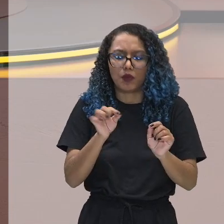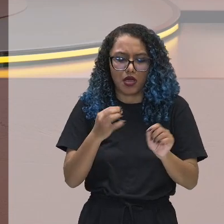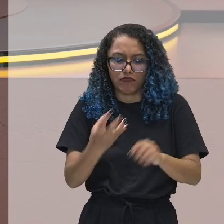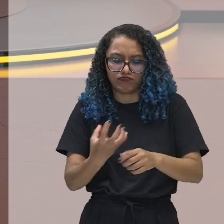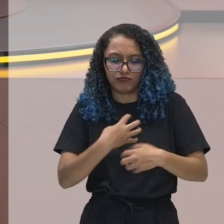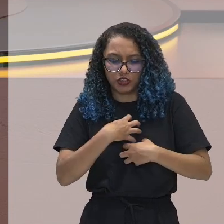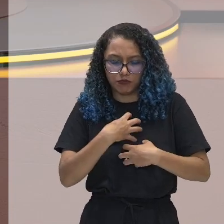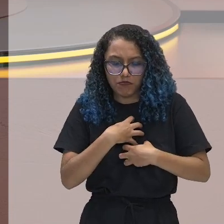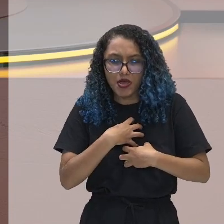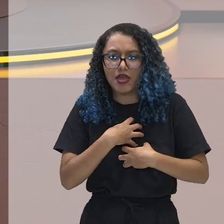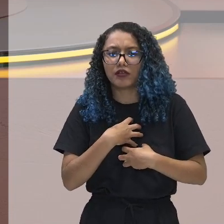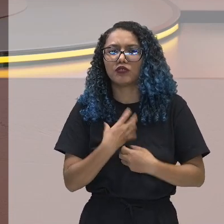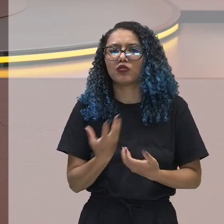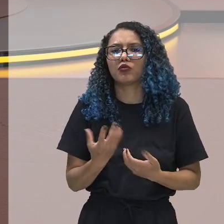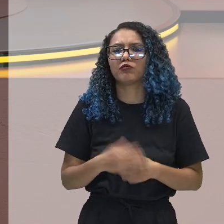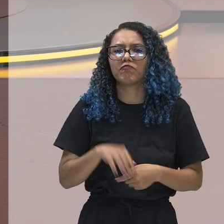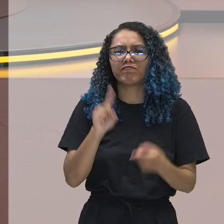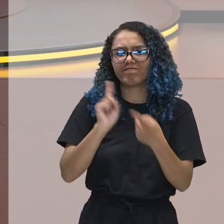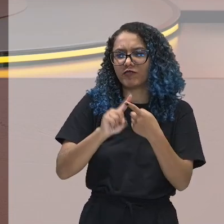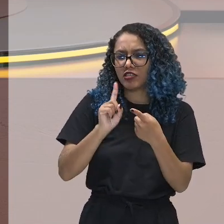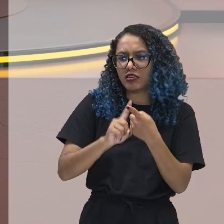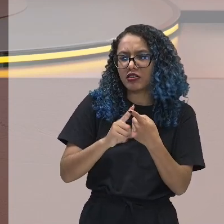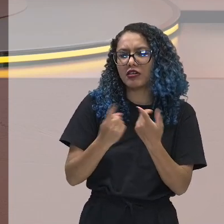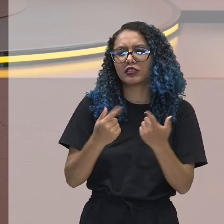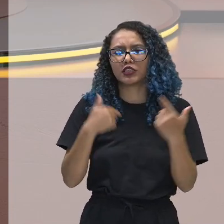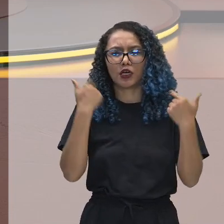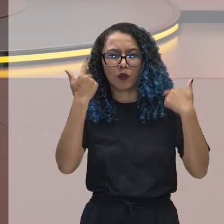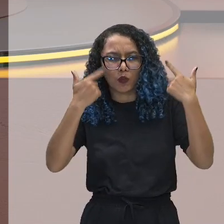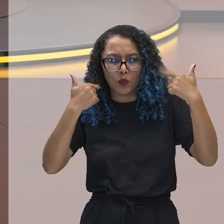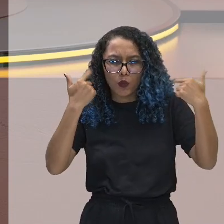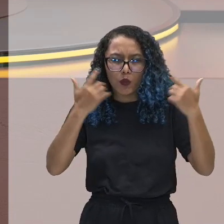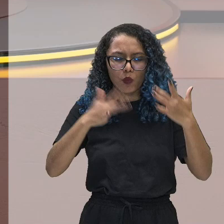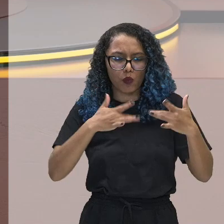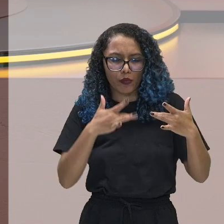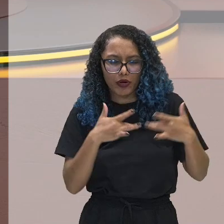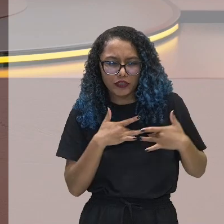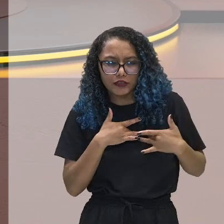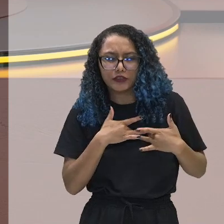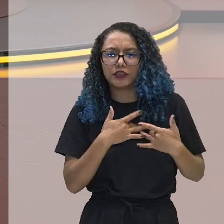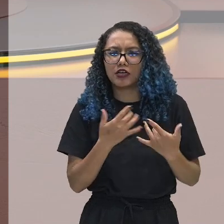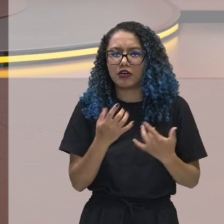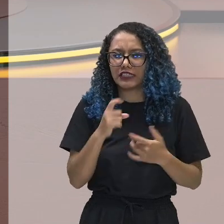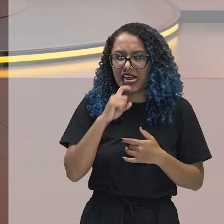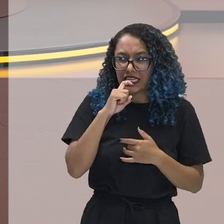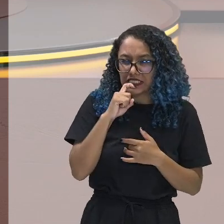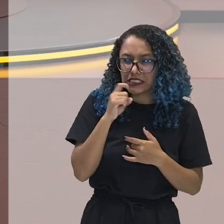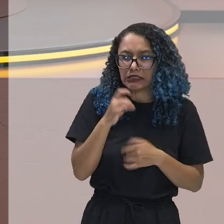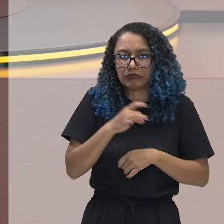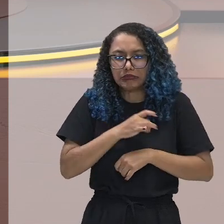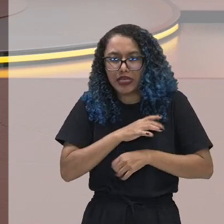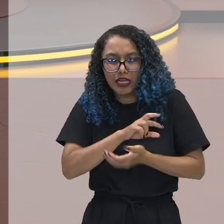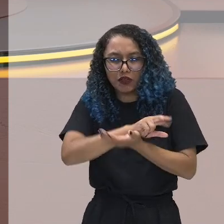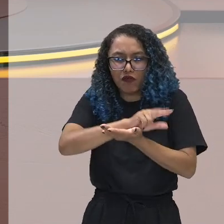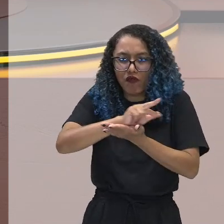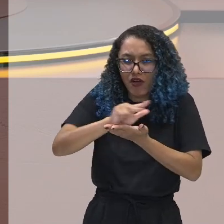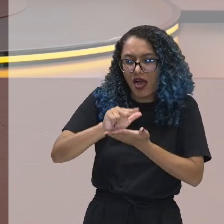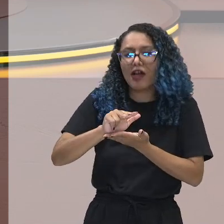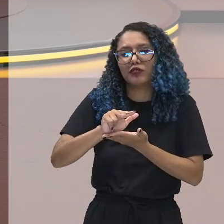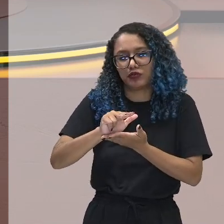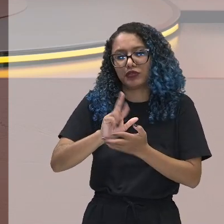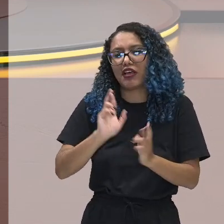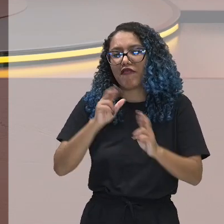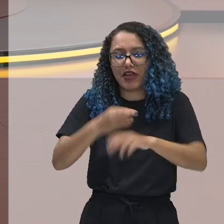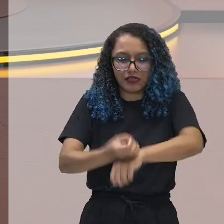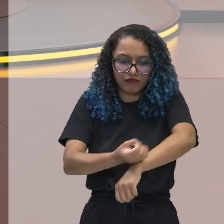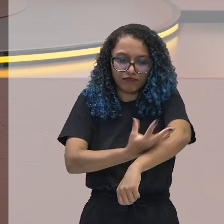loucura, paixão, inveja, medo, né? É uma ação afetiva. Por exemplo, vamos dar um